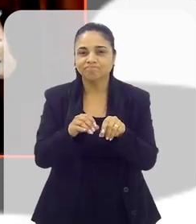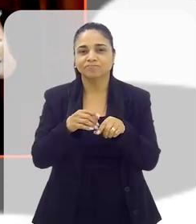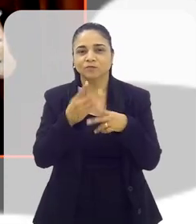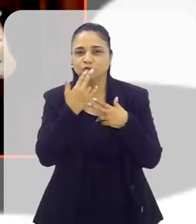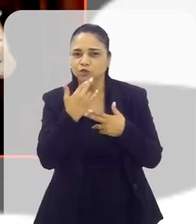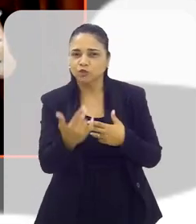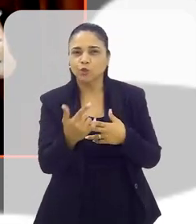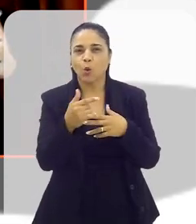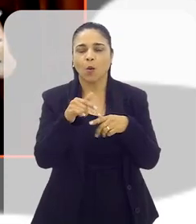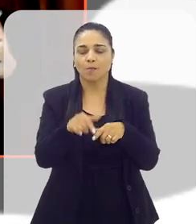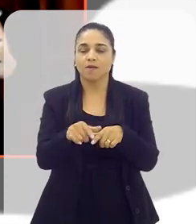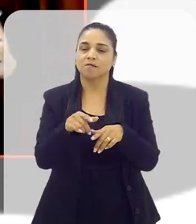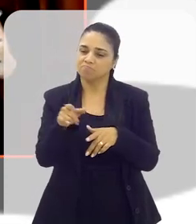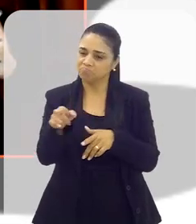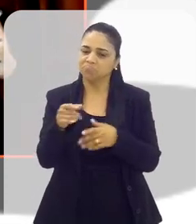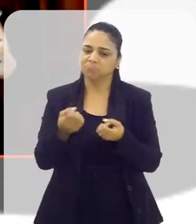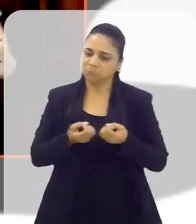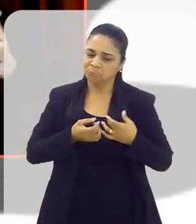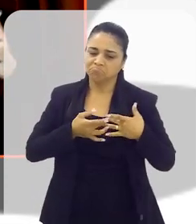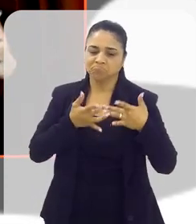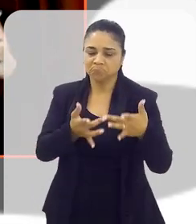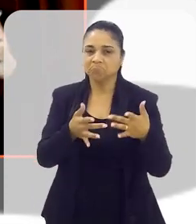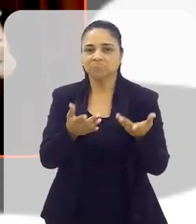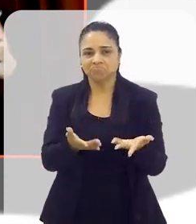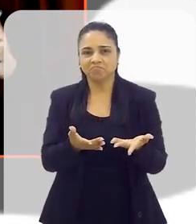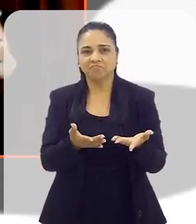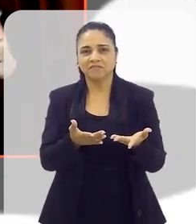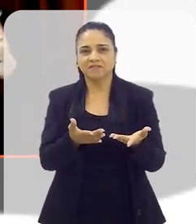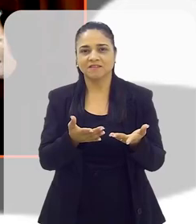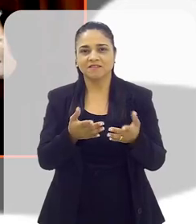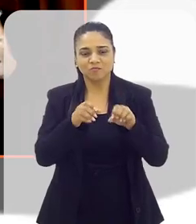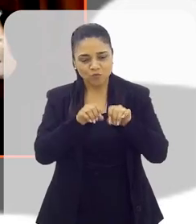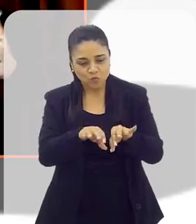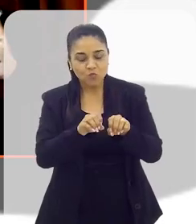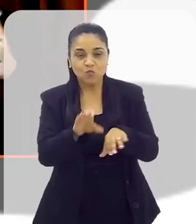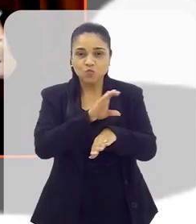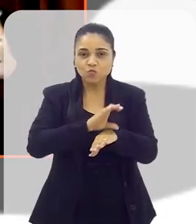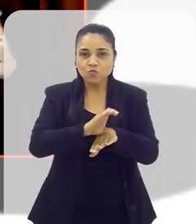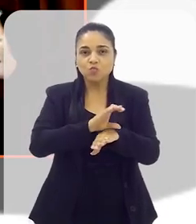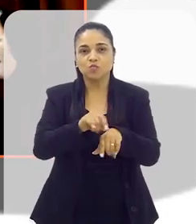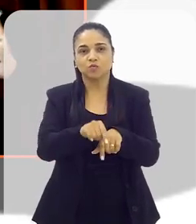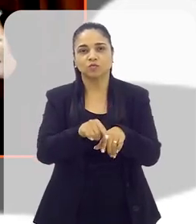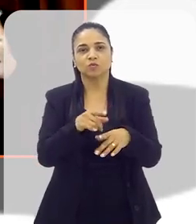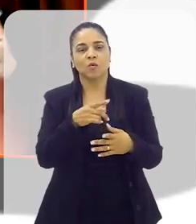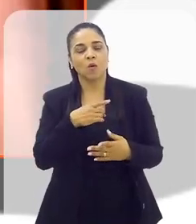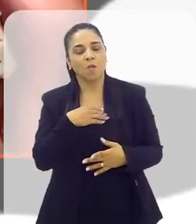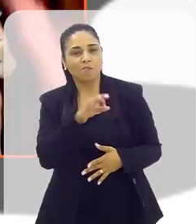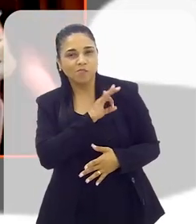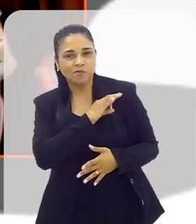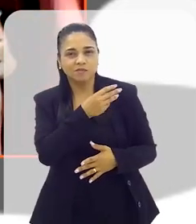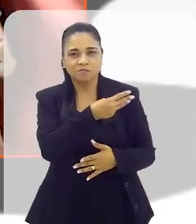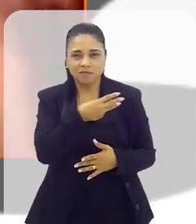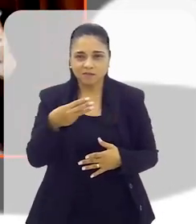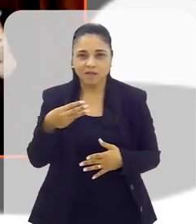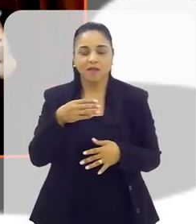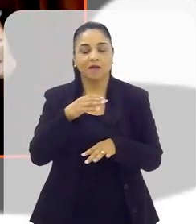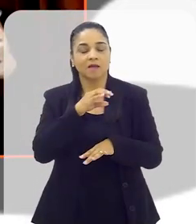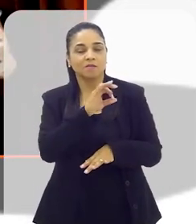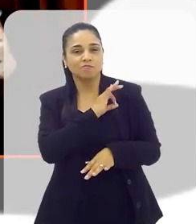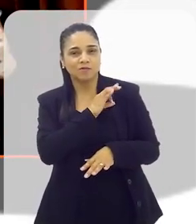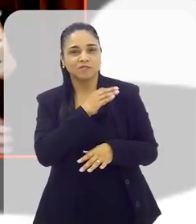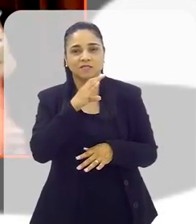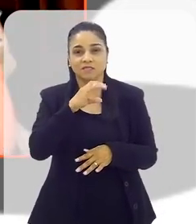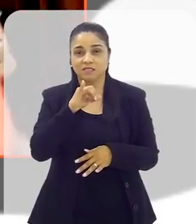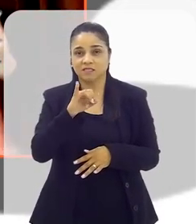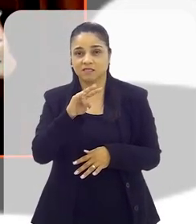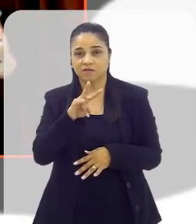ensino do idioma, eles estariam disponíveis. Então, por isso que eu acho que esses contingentes que existem, polícia militar, polícia